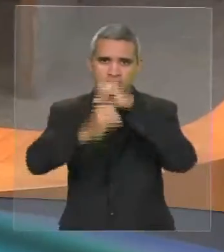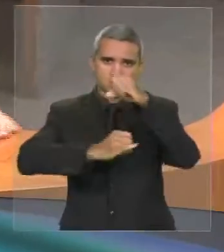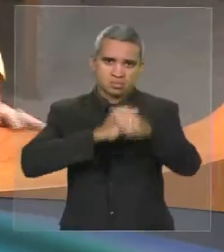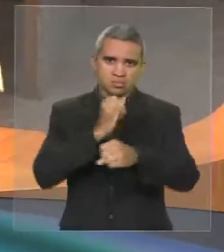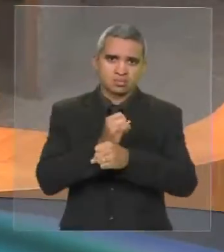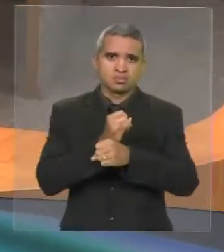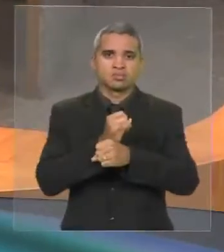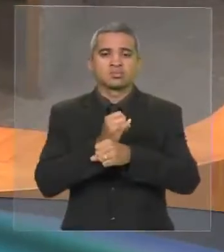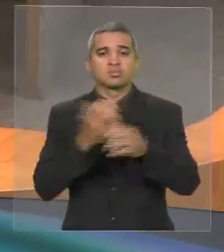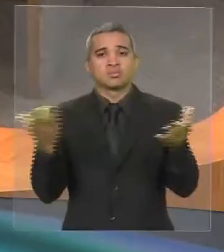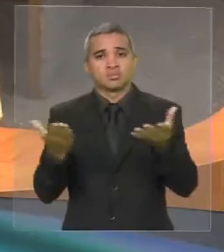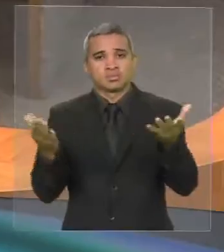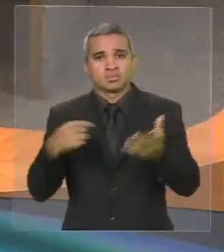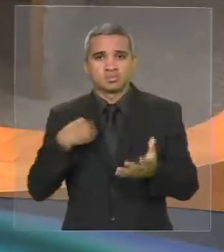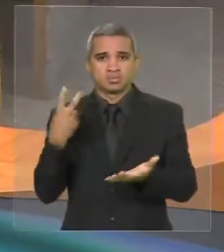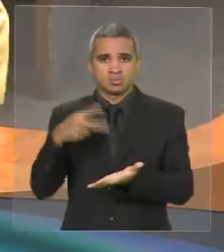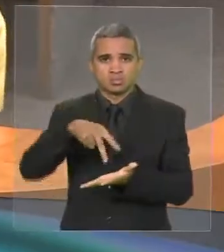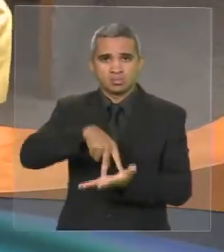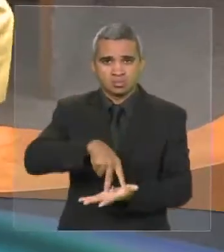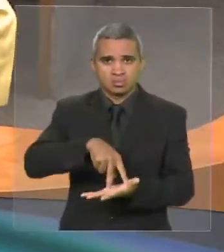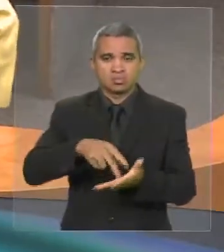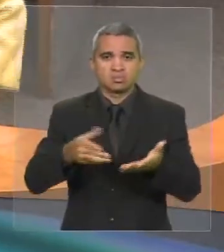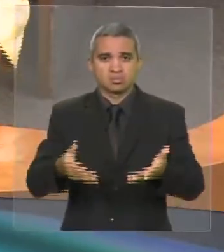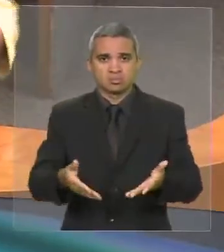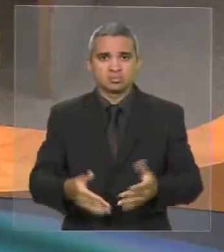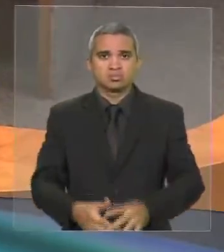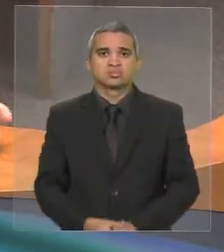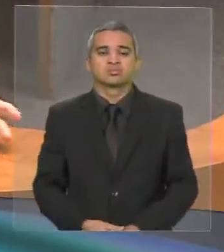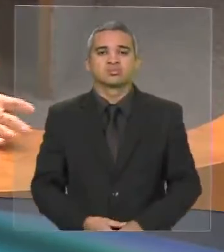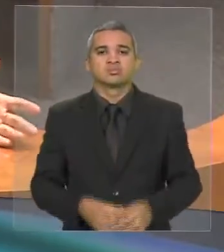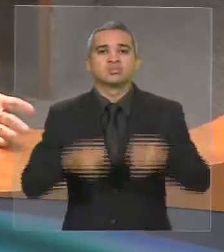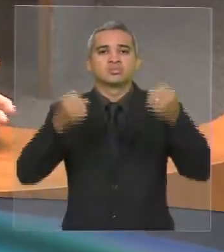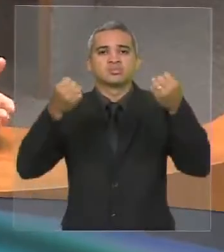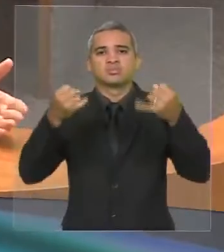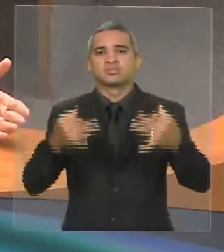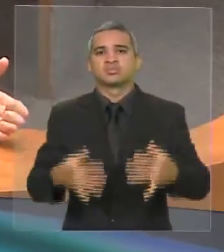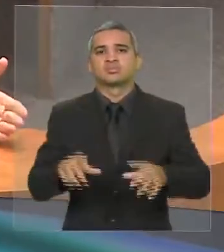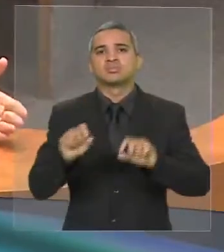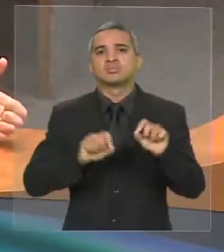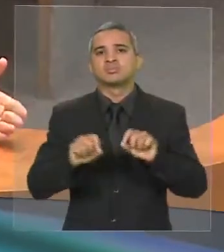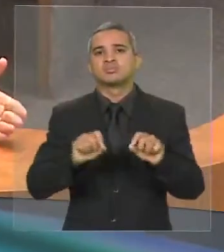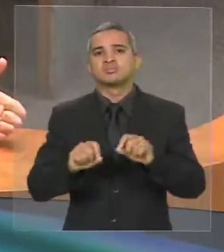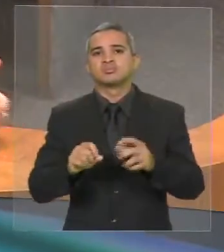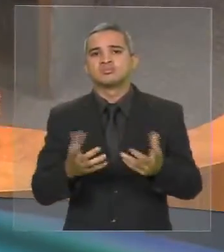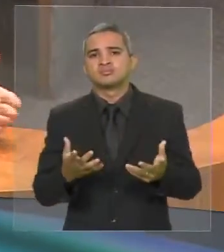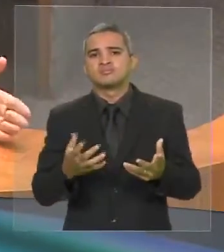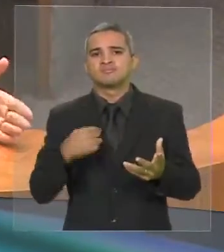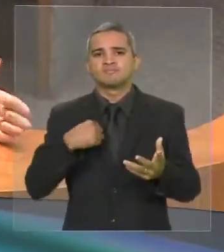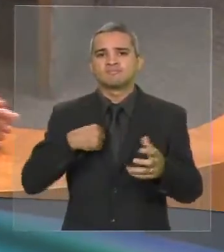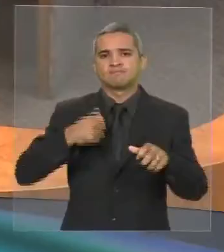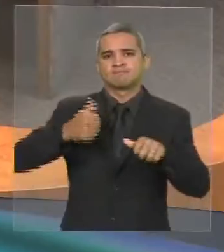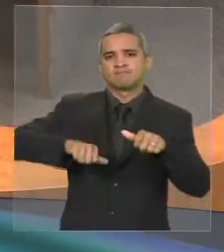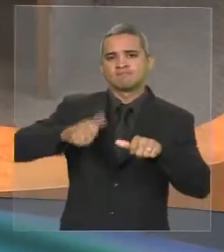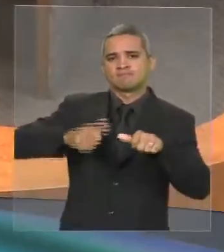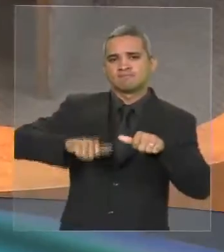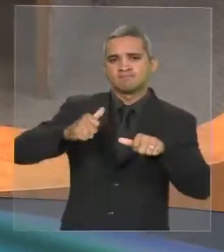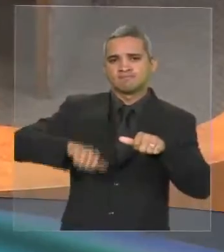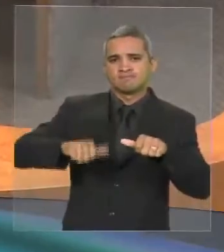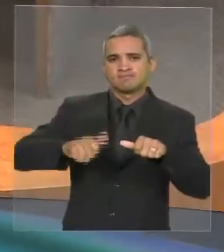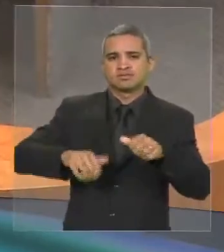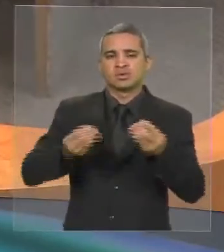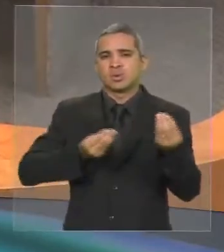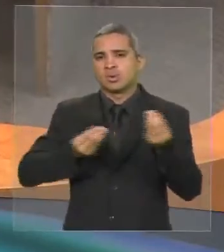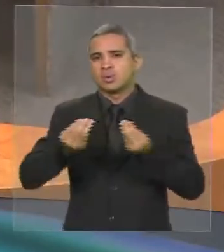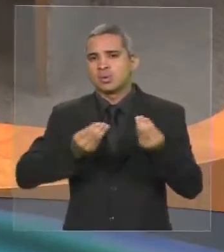Subi a esta tribuna hoje para fazer uma pequena análise do que foi a